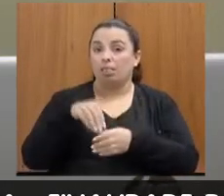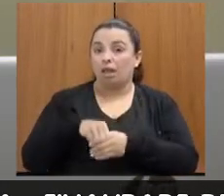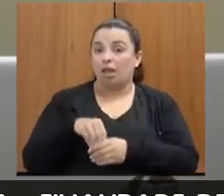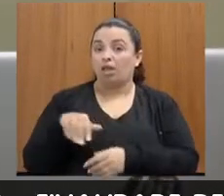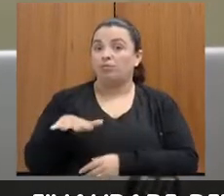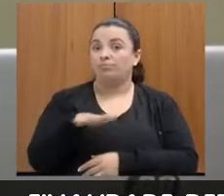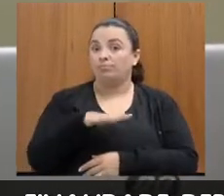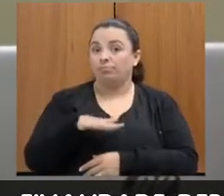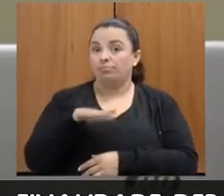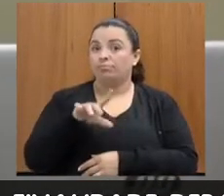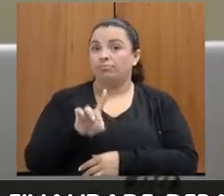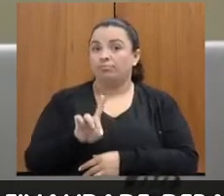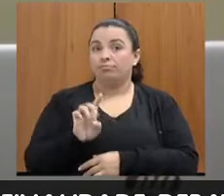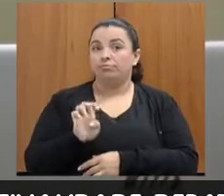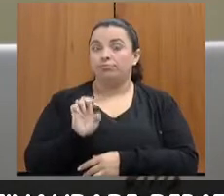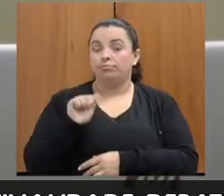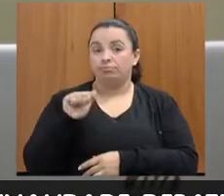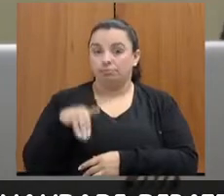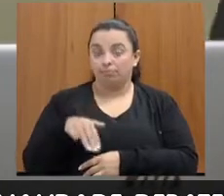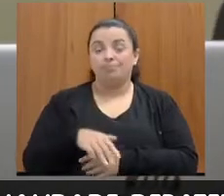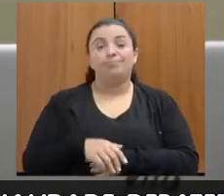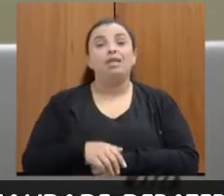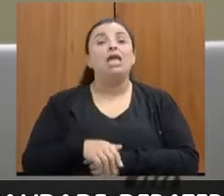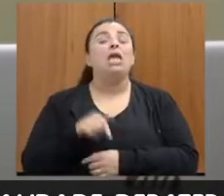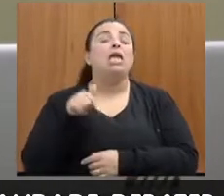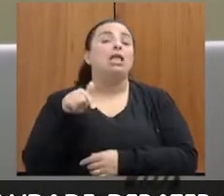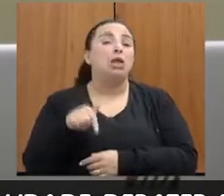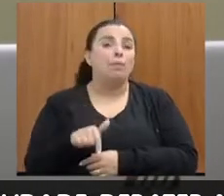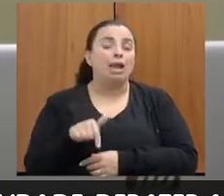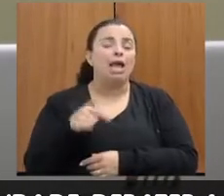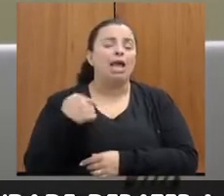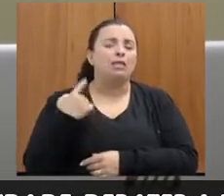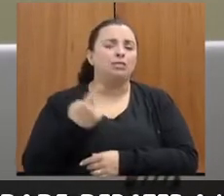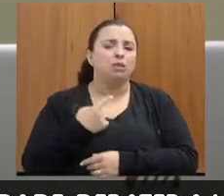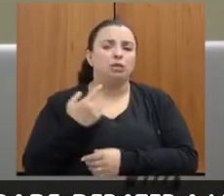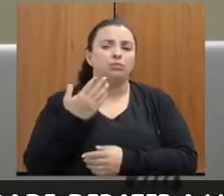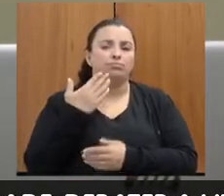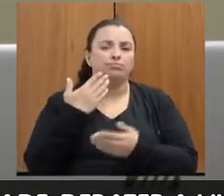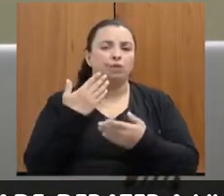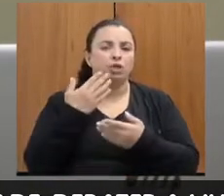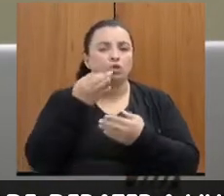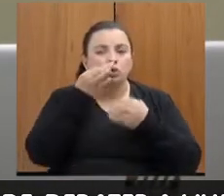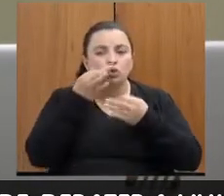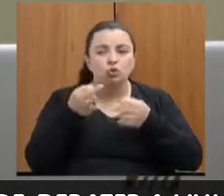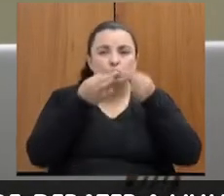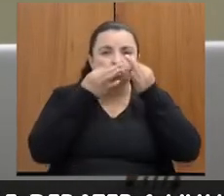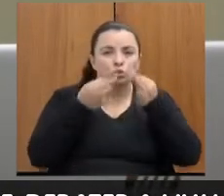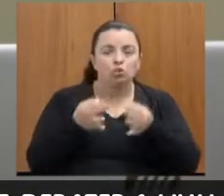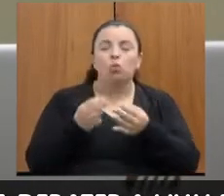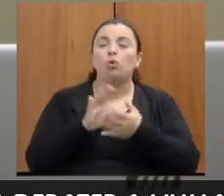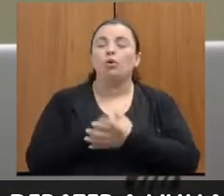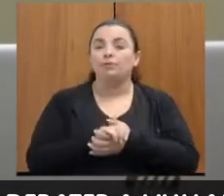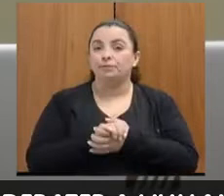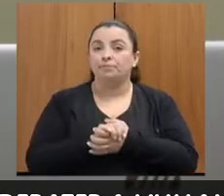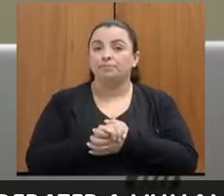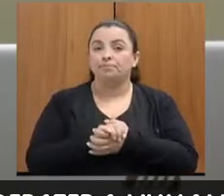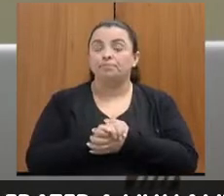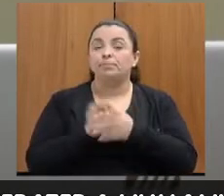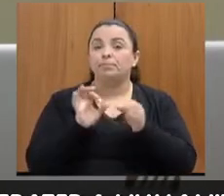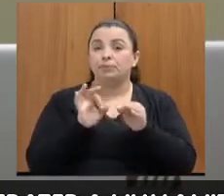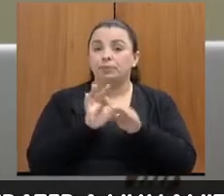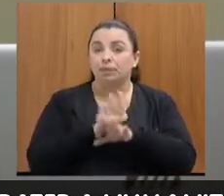eu quero que, para encerrar essa nossa escuta, que cada um e cada um de vocês aqui presentes pudesse